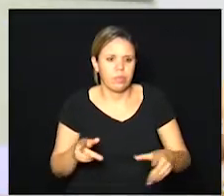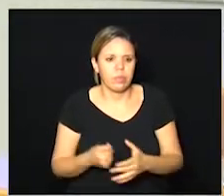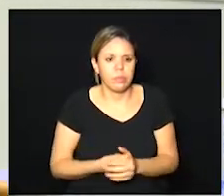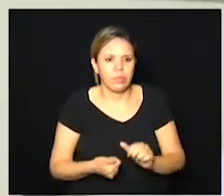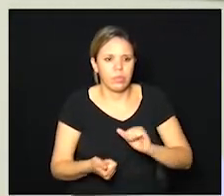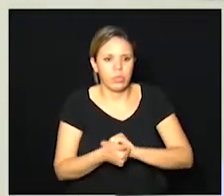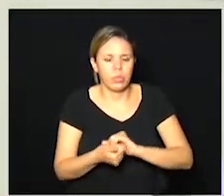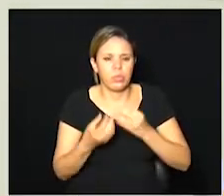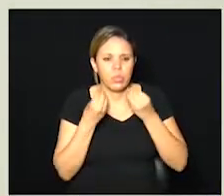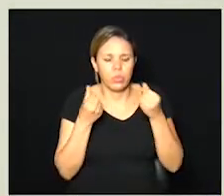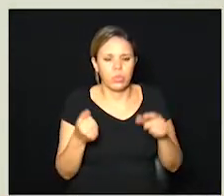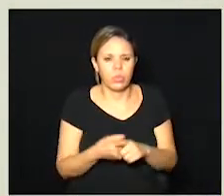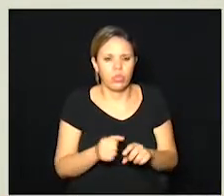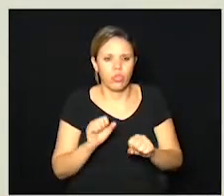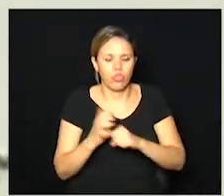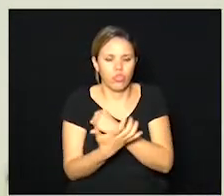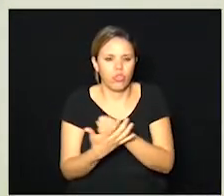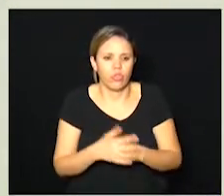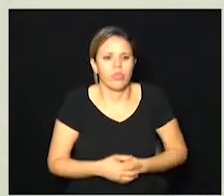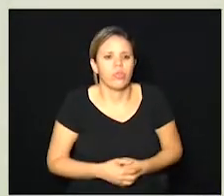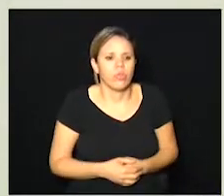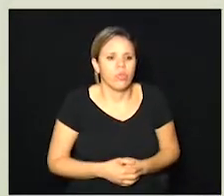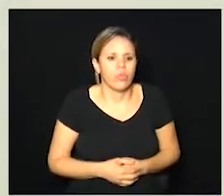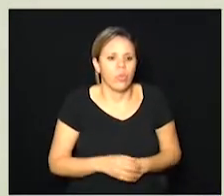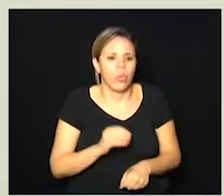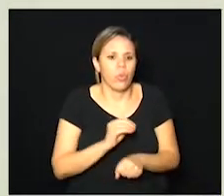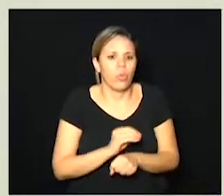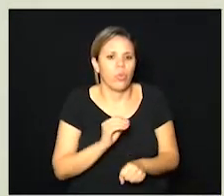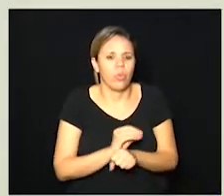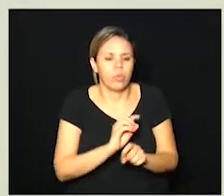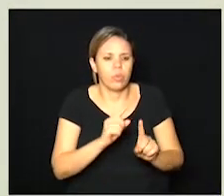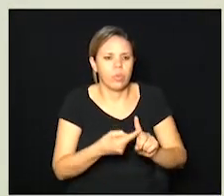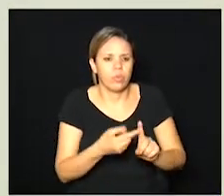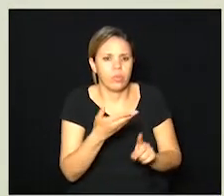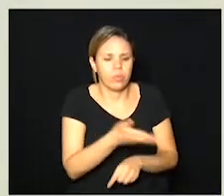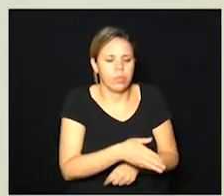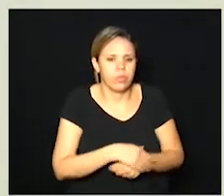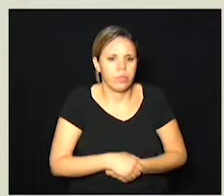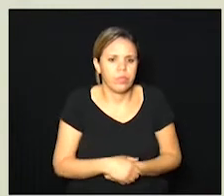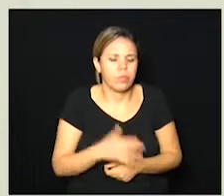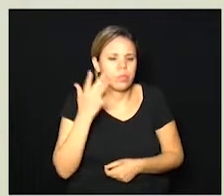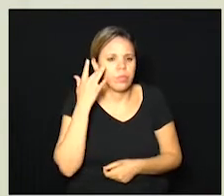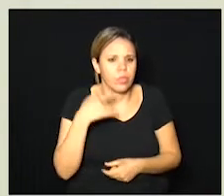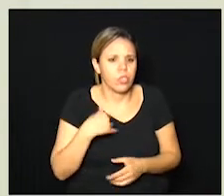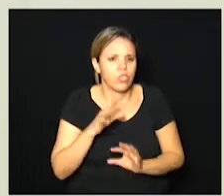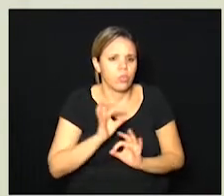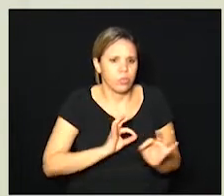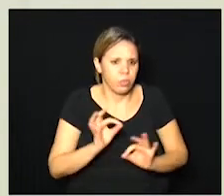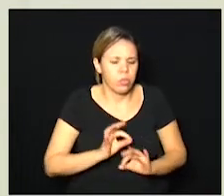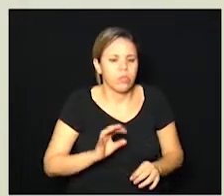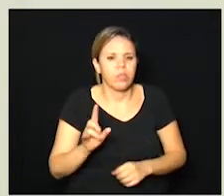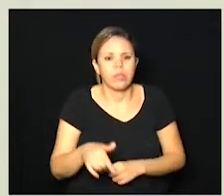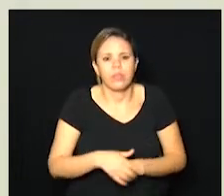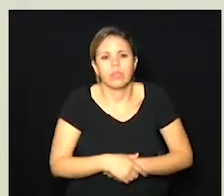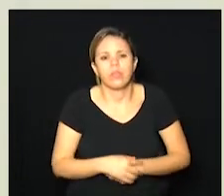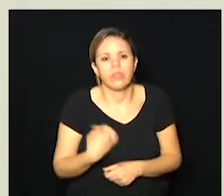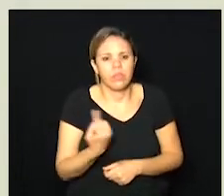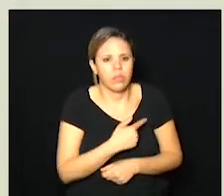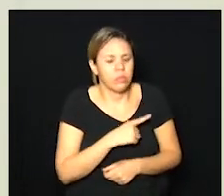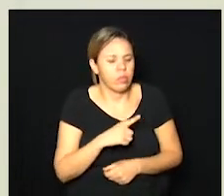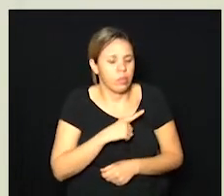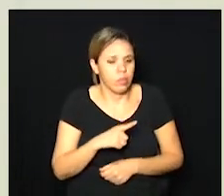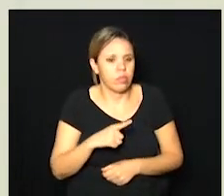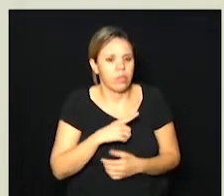qualidade na questão da Covid-19 que é o cuidado da gestante eu acho que a gente se preparou para isso eu acho que nós temos o